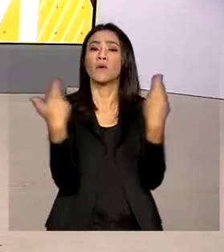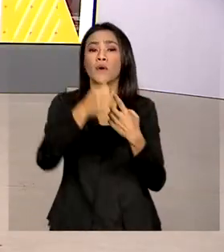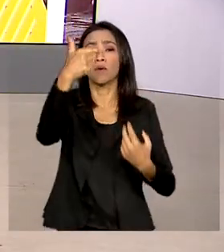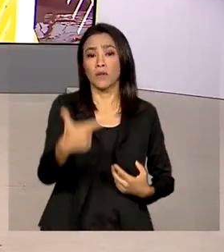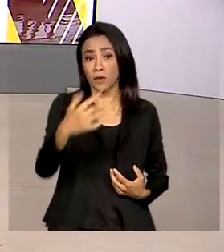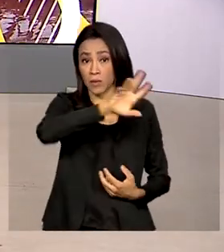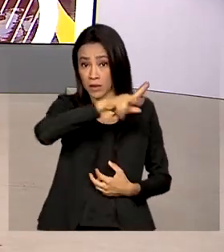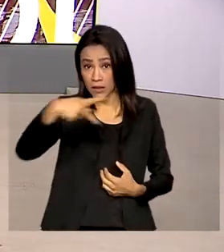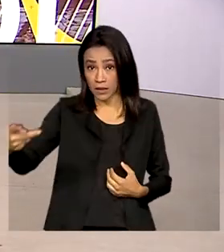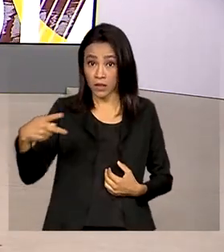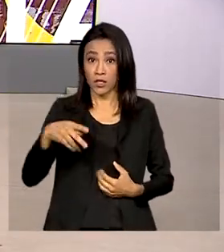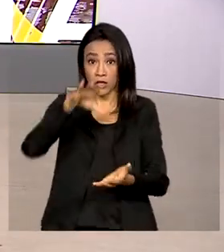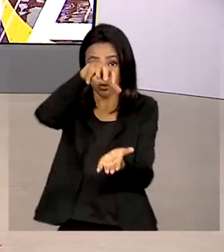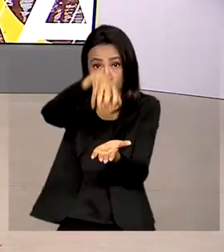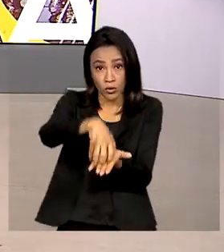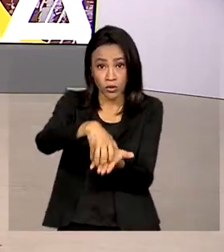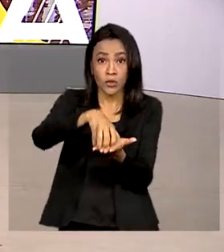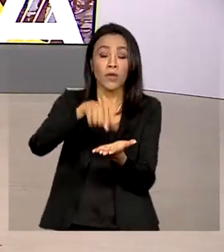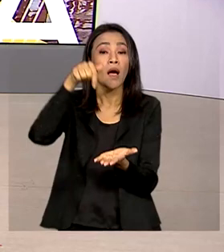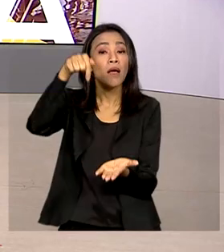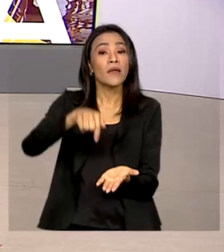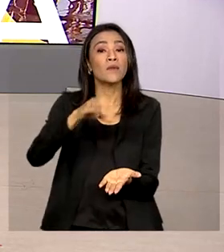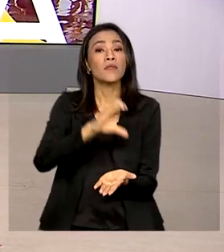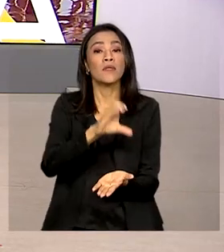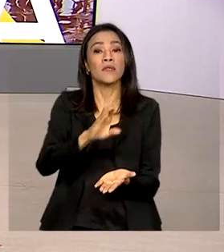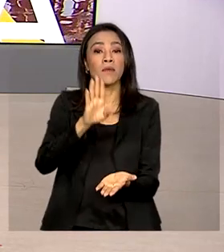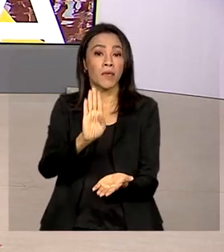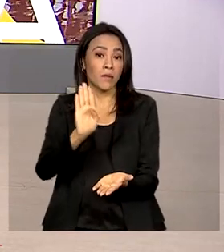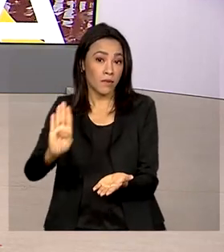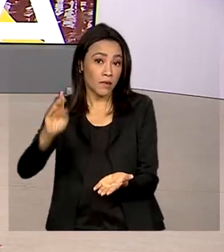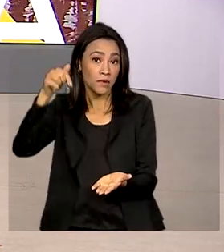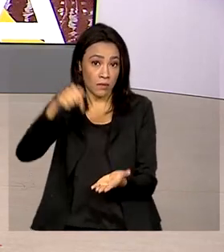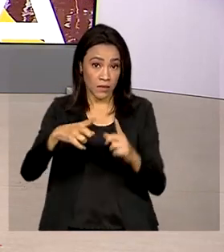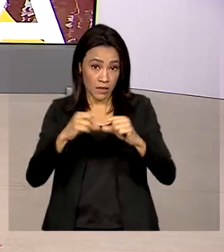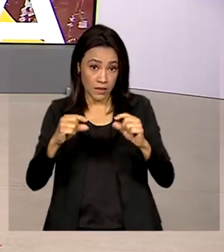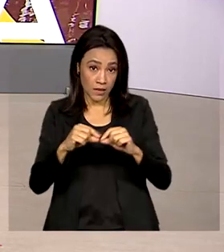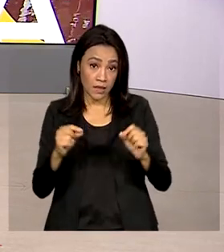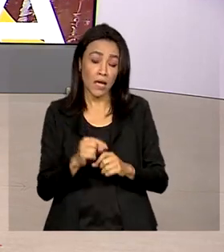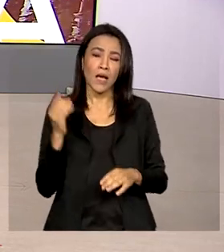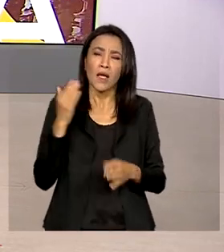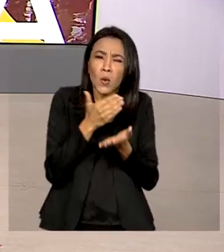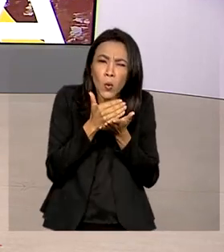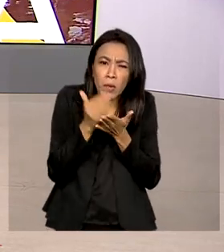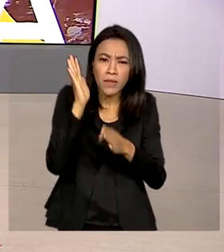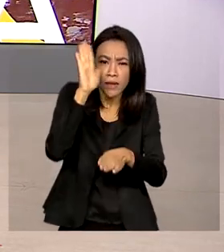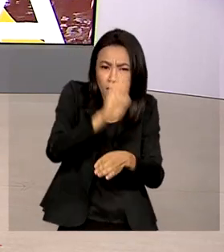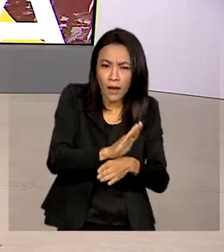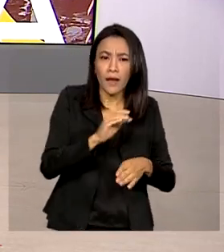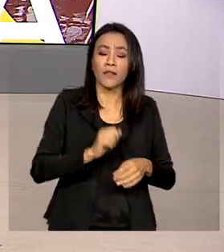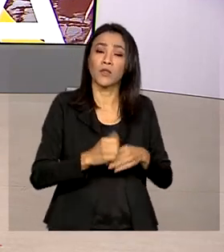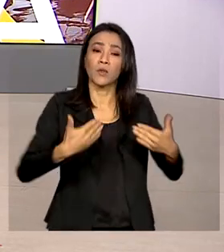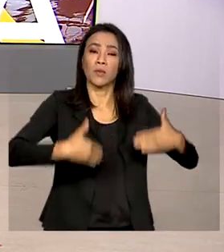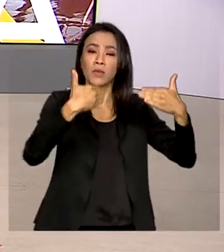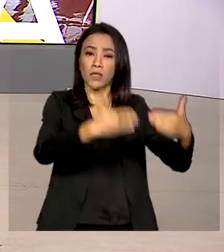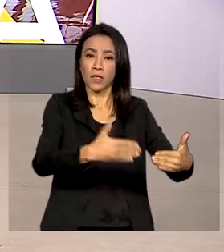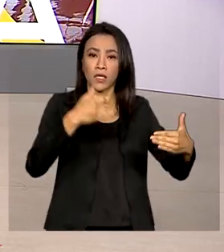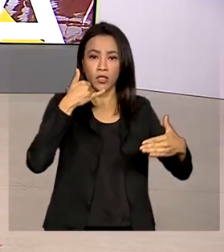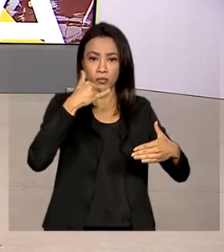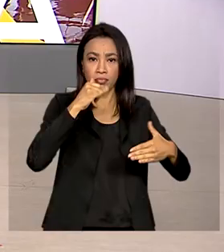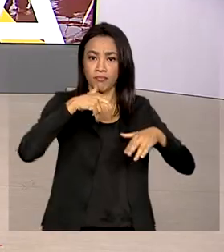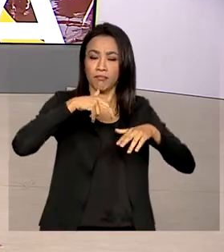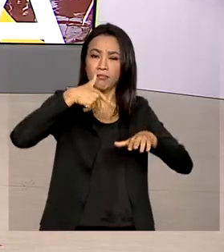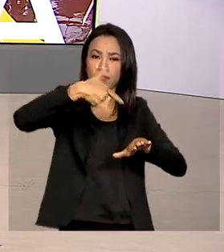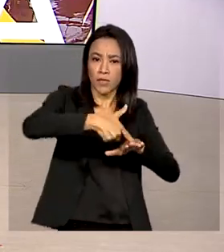gabinete de transição no CCBB aqui em Brasília. No começo da tarde, o grupo de trabalho de Minas e Energia participa de